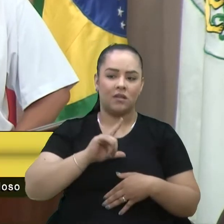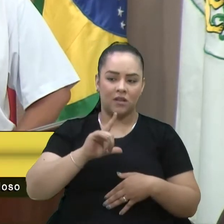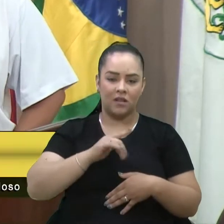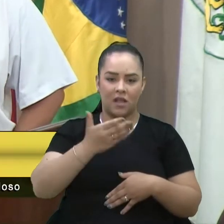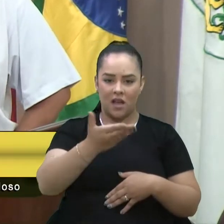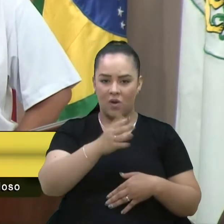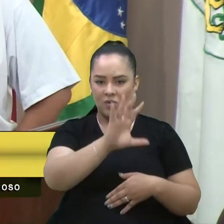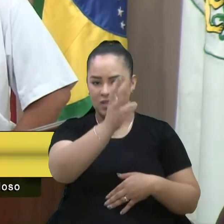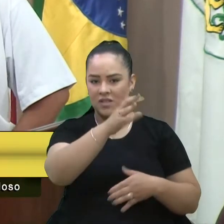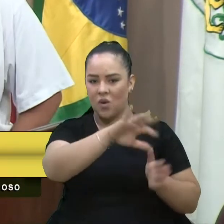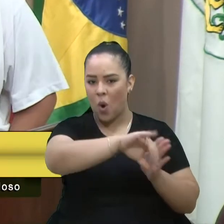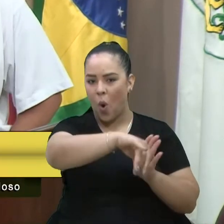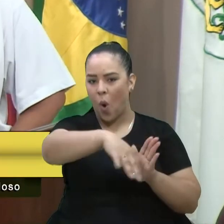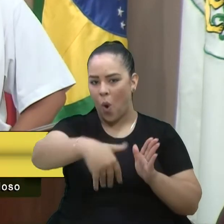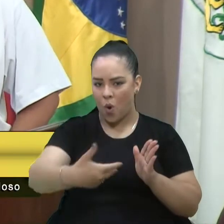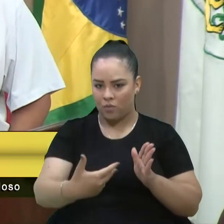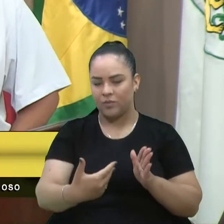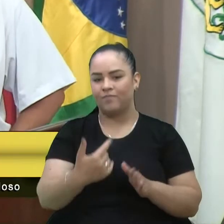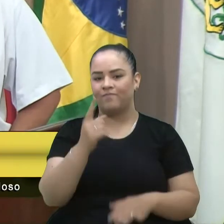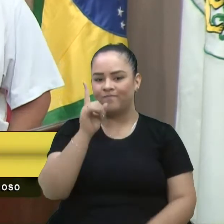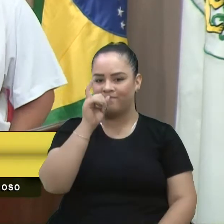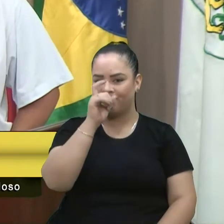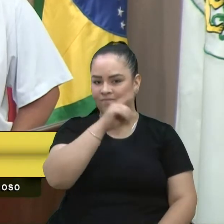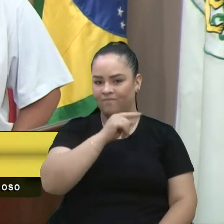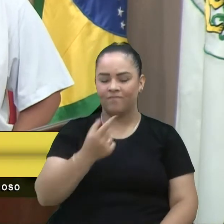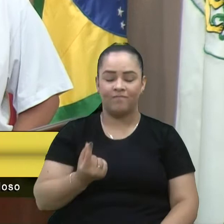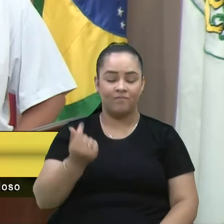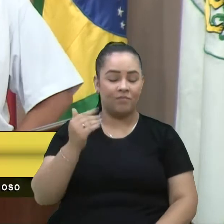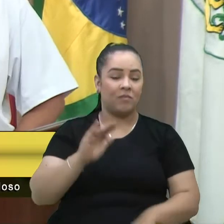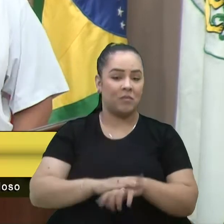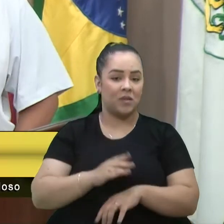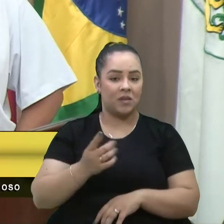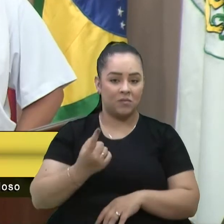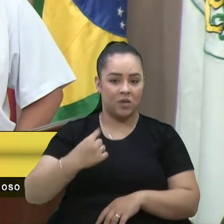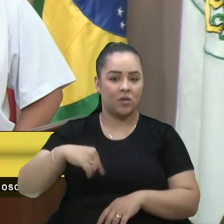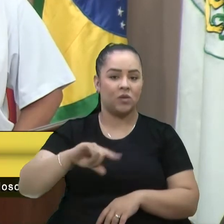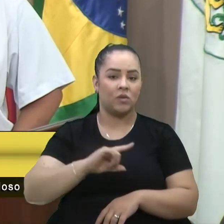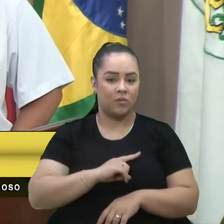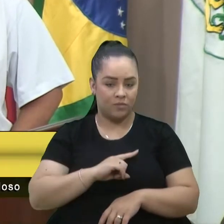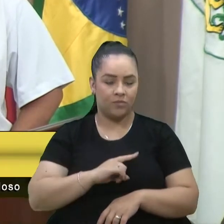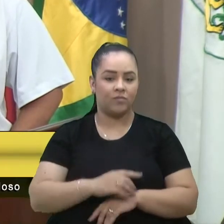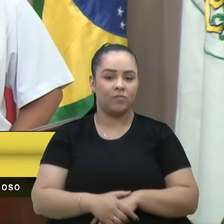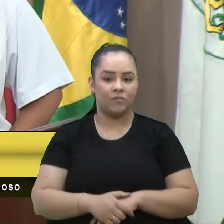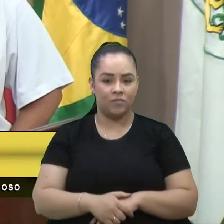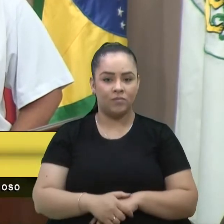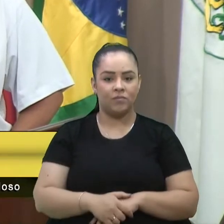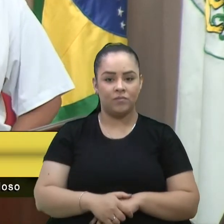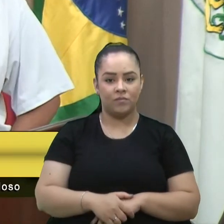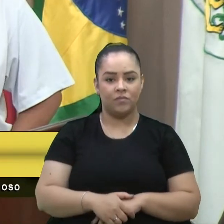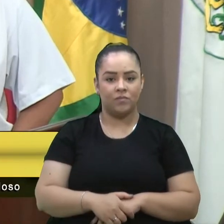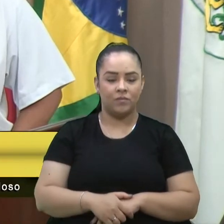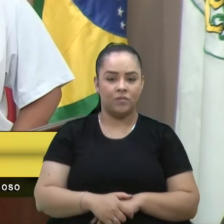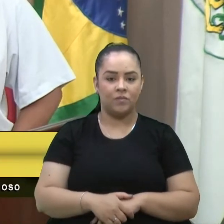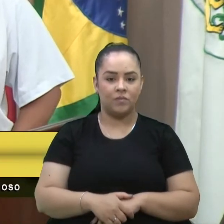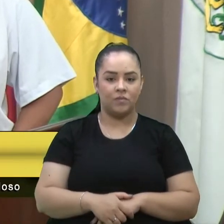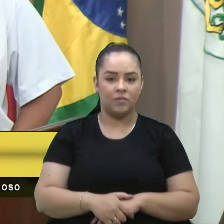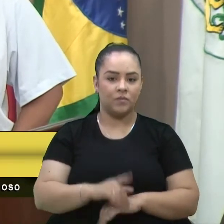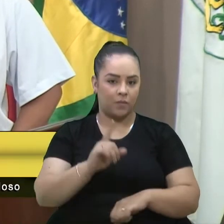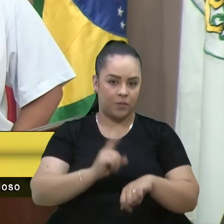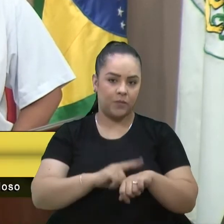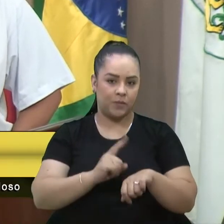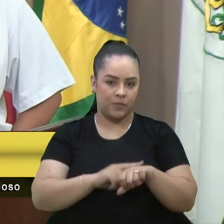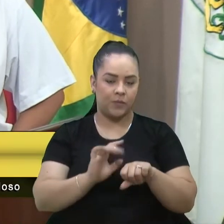então o que gerou uma dificuldade financeira maior ainda para a entidade durante a pandemia,